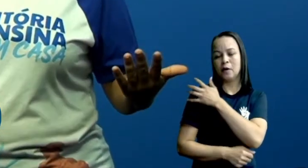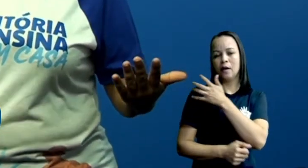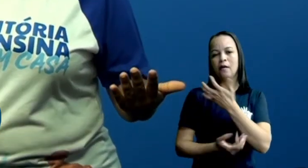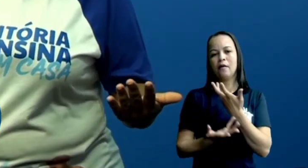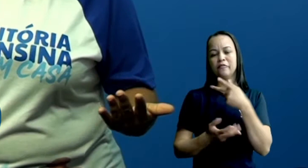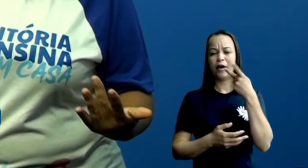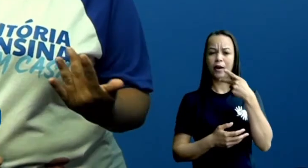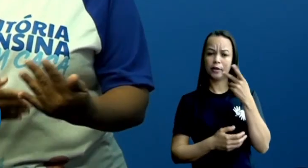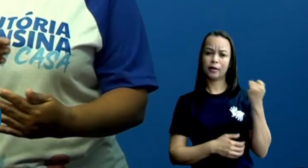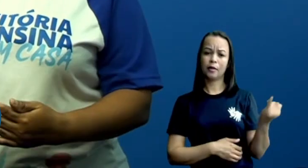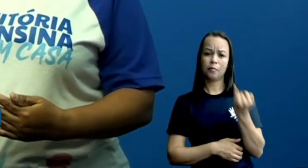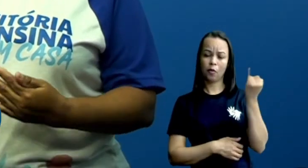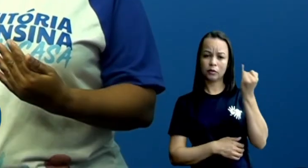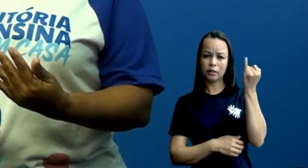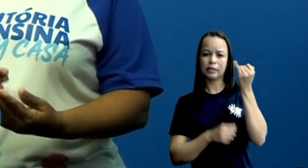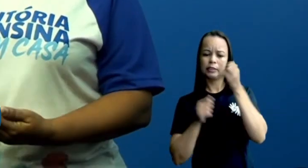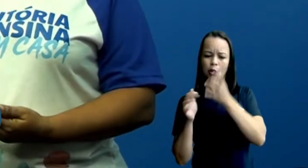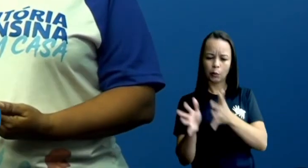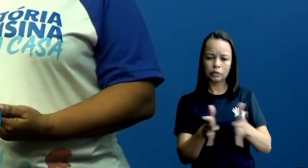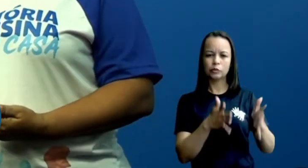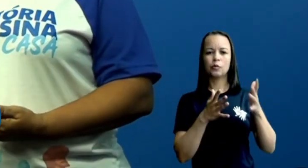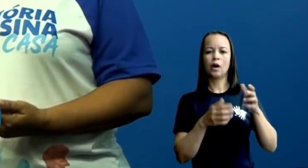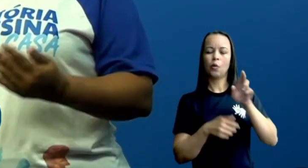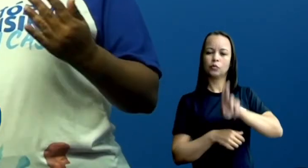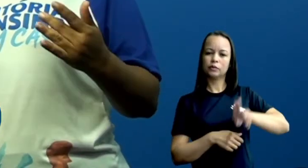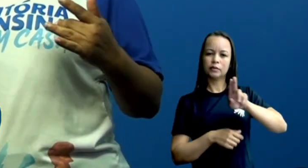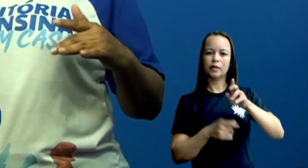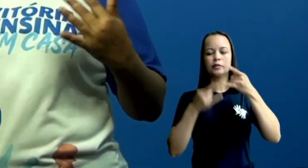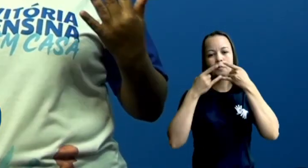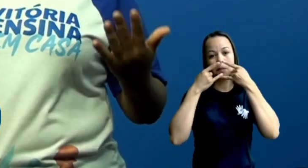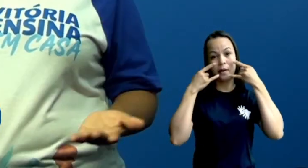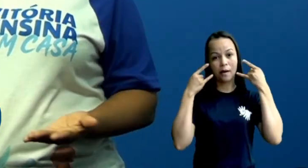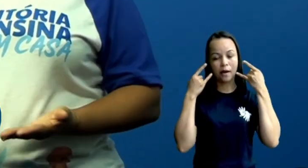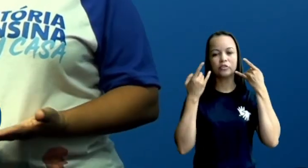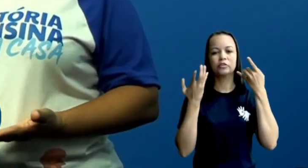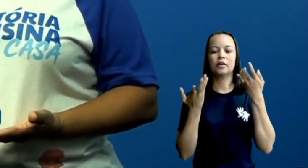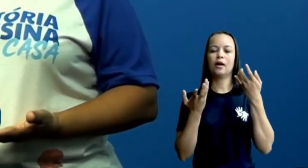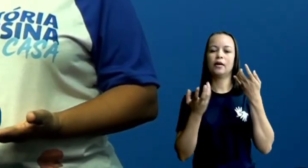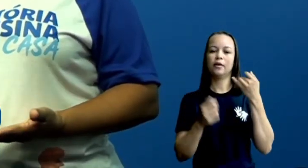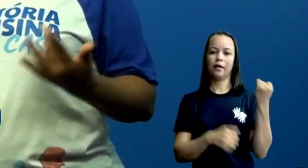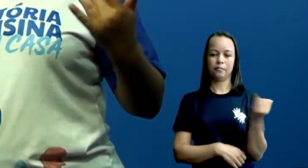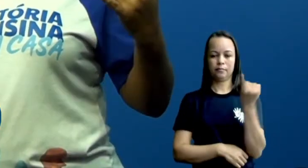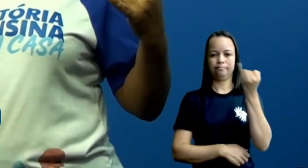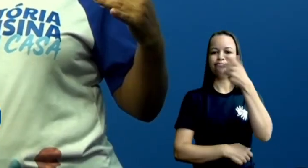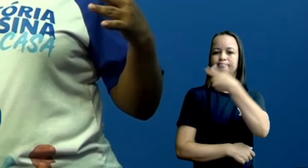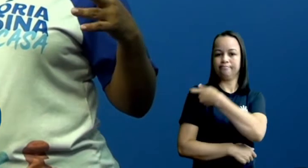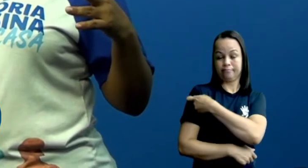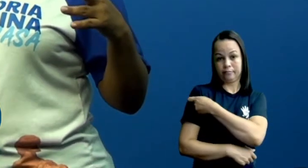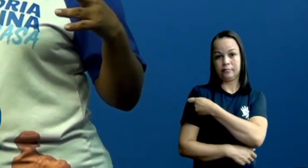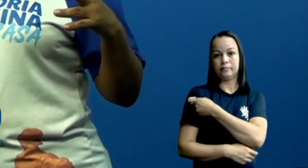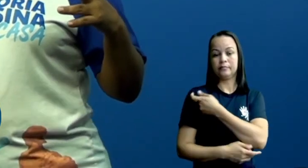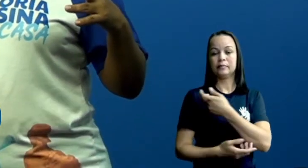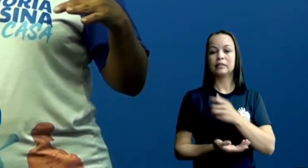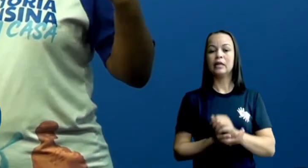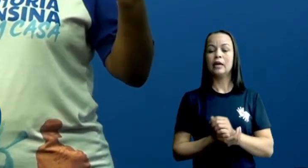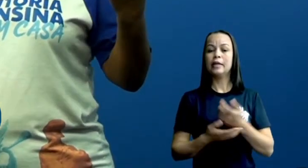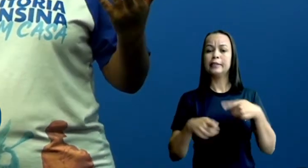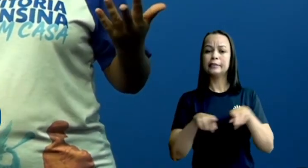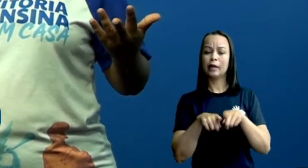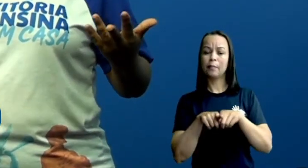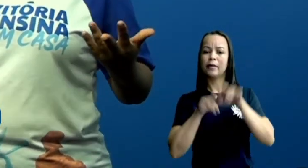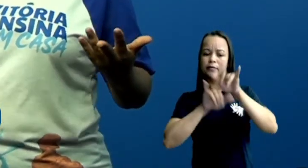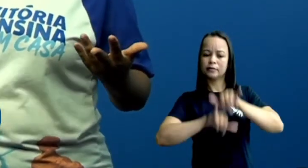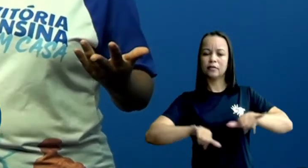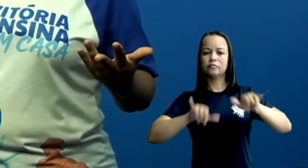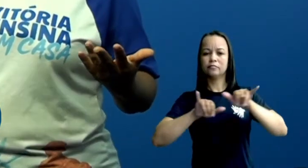sobre a importância de continuarmos usando as máscaras e a importância da vacinação e também dessa grande